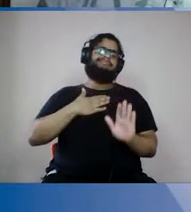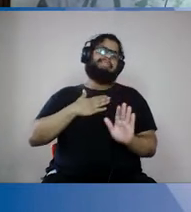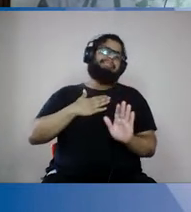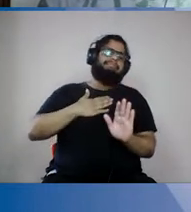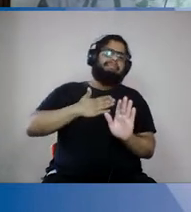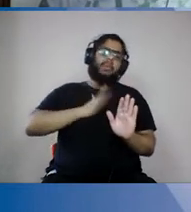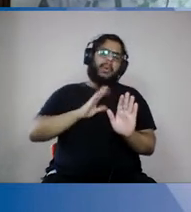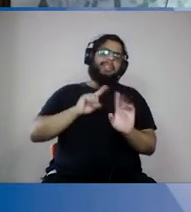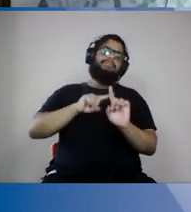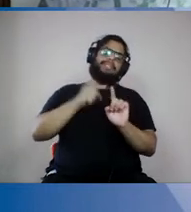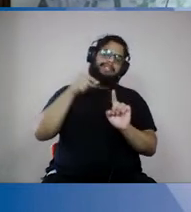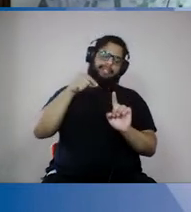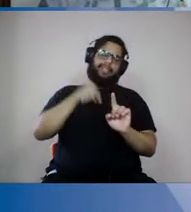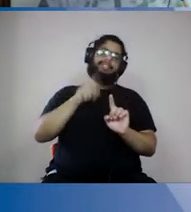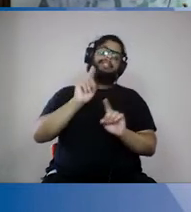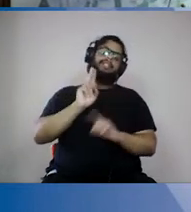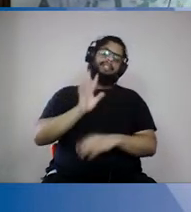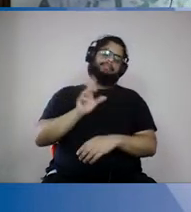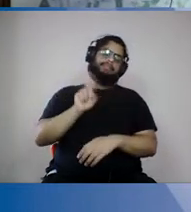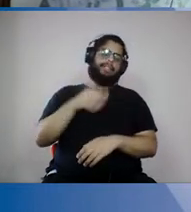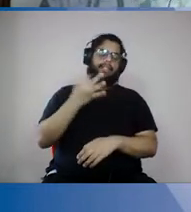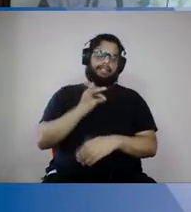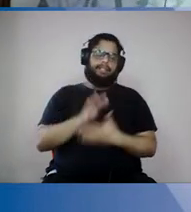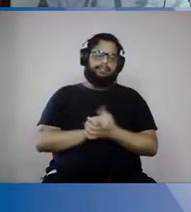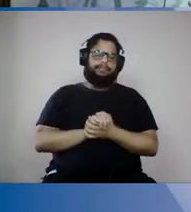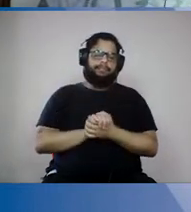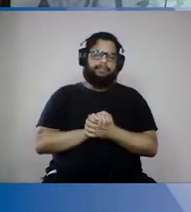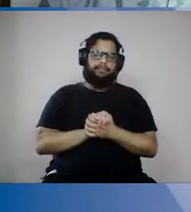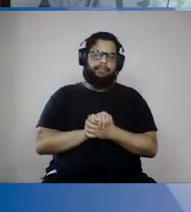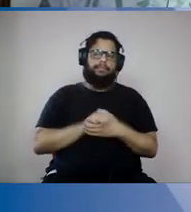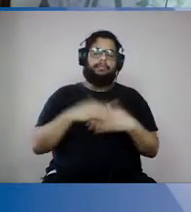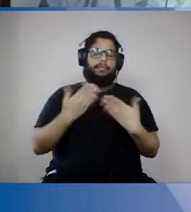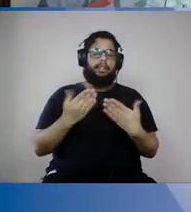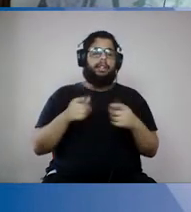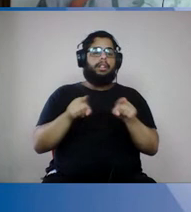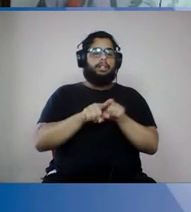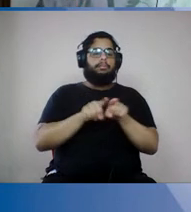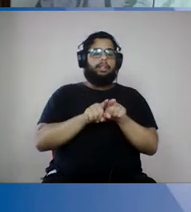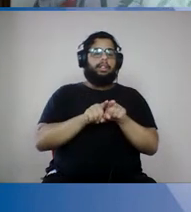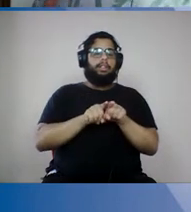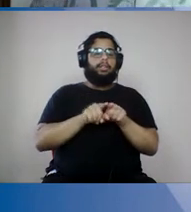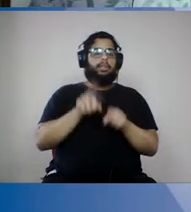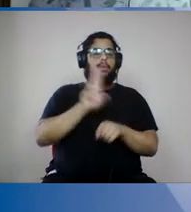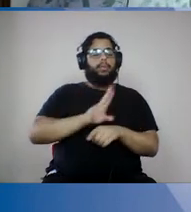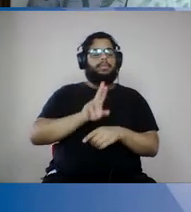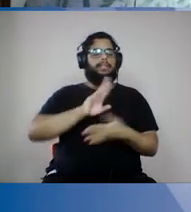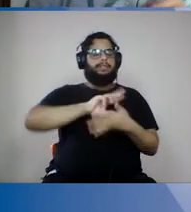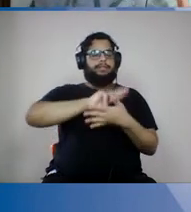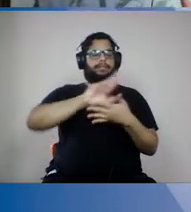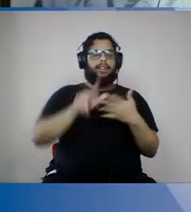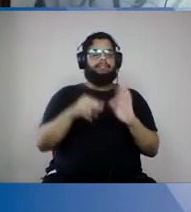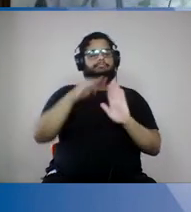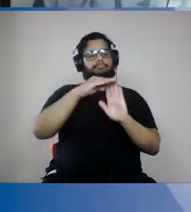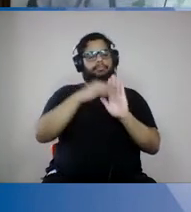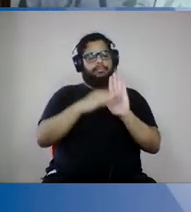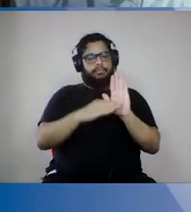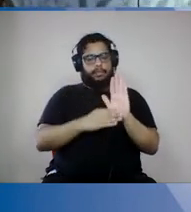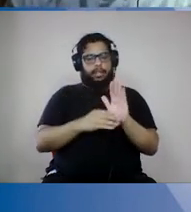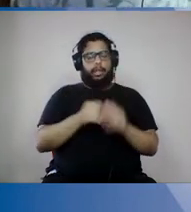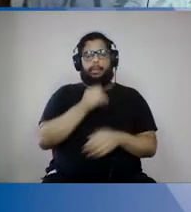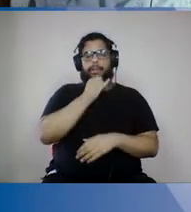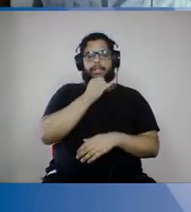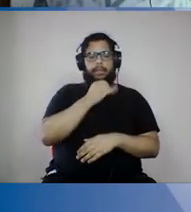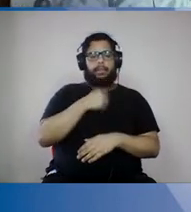Precisão de um comprometimento e participação individual e coletiva, adoção de diferentes medidas simultâneas e articuladas. Eu adotar